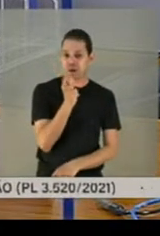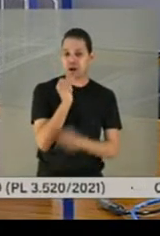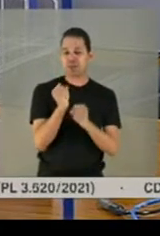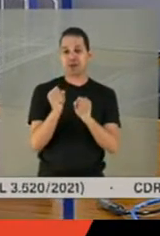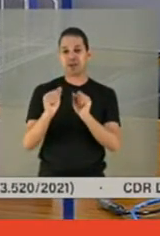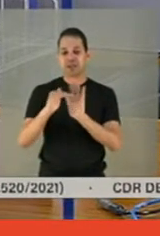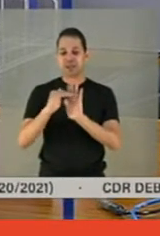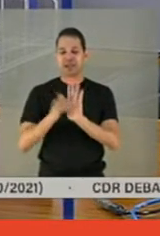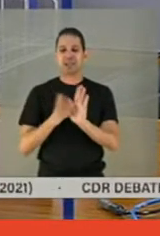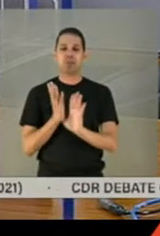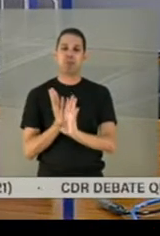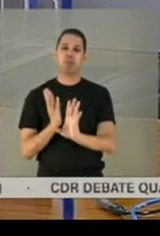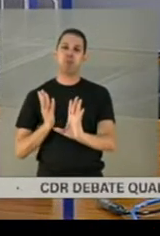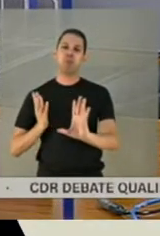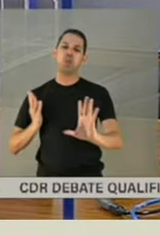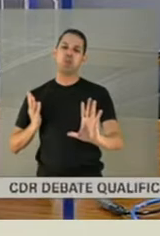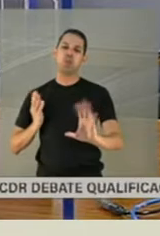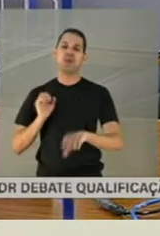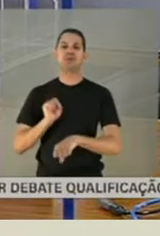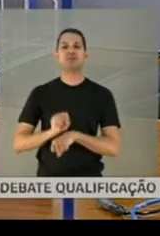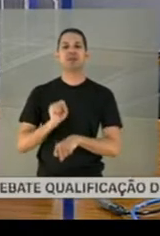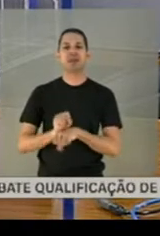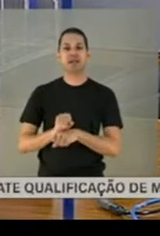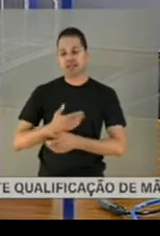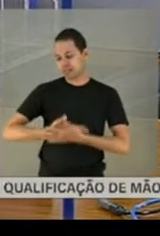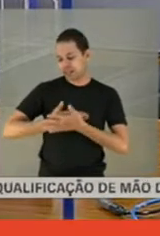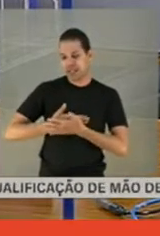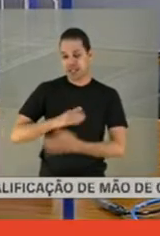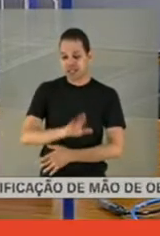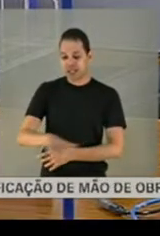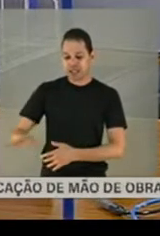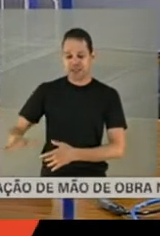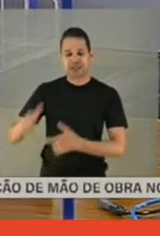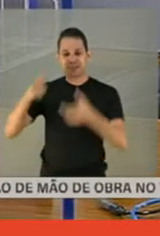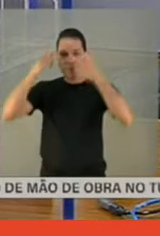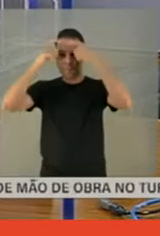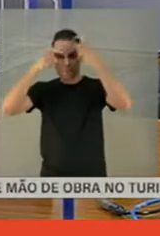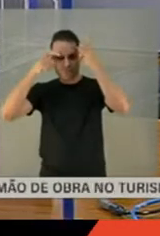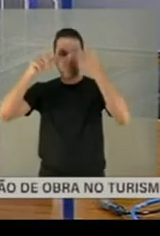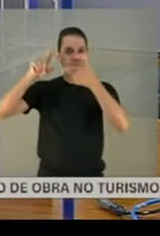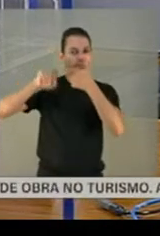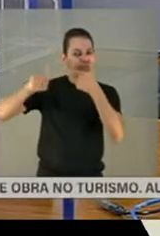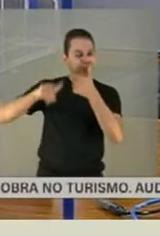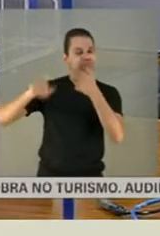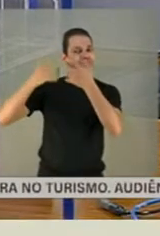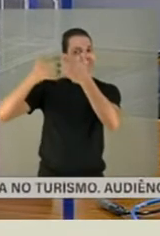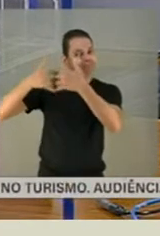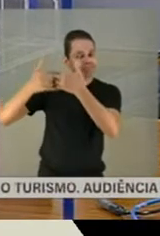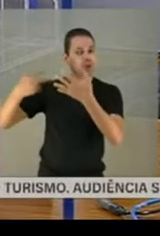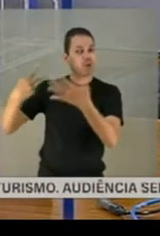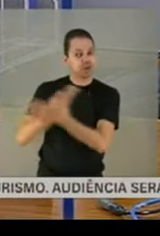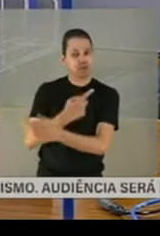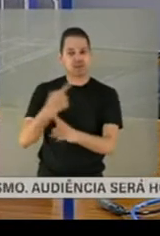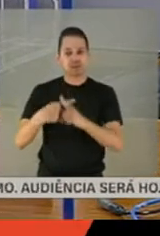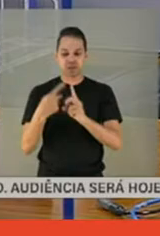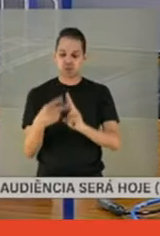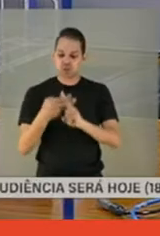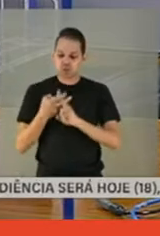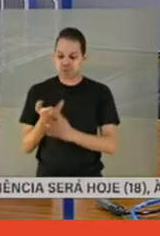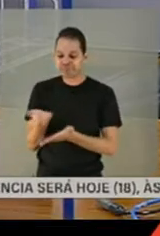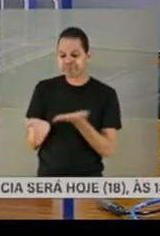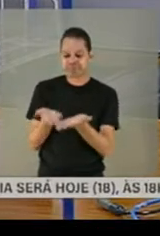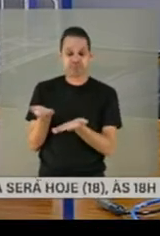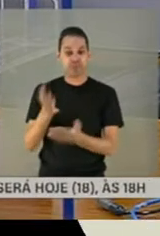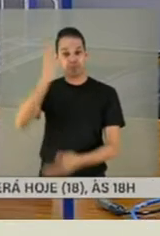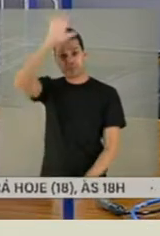criança, muitas vezes, fica sequelada, fica debilitada, porque não tem esse amparo do SUS. Por desficiência. No nosso estado, no